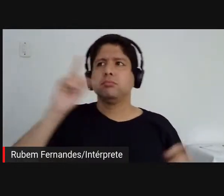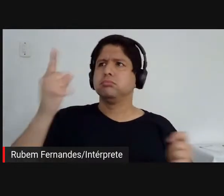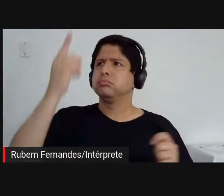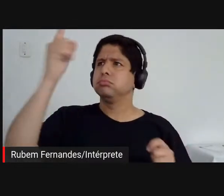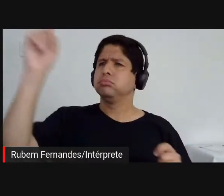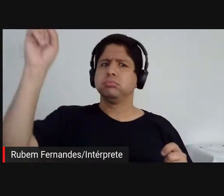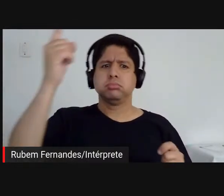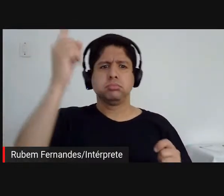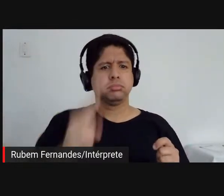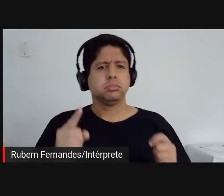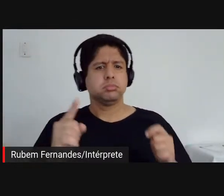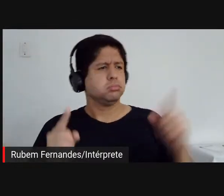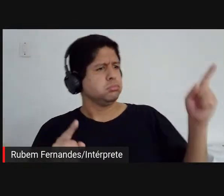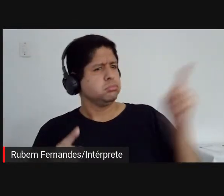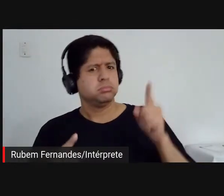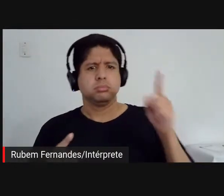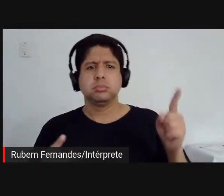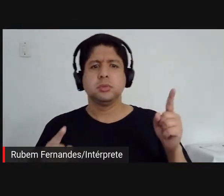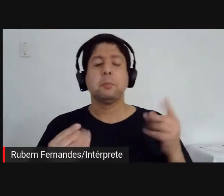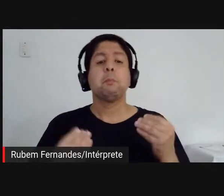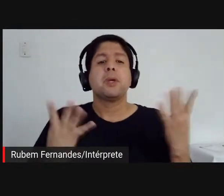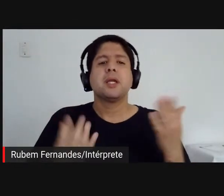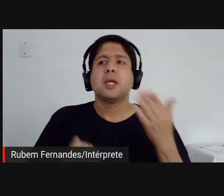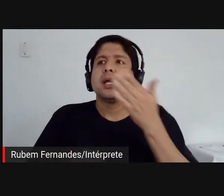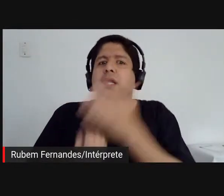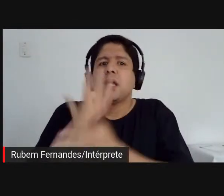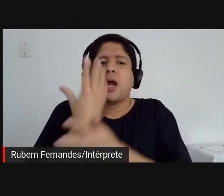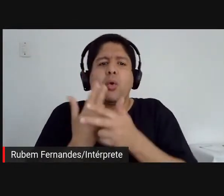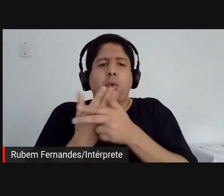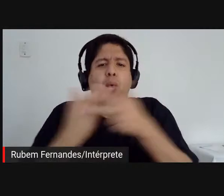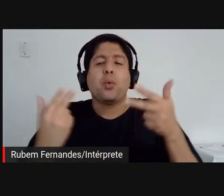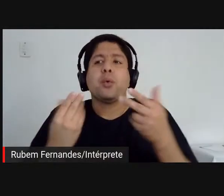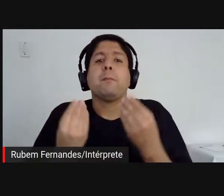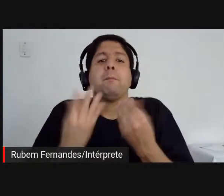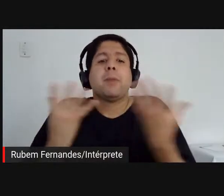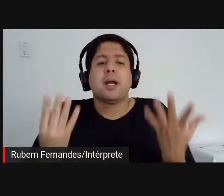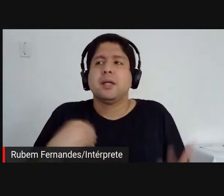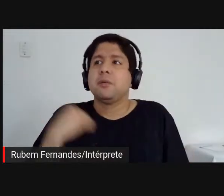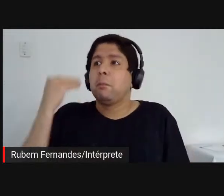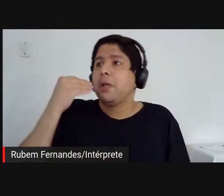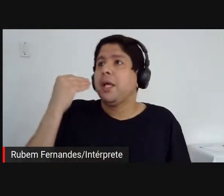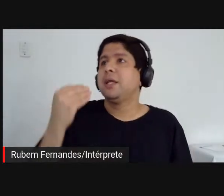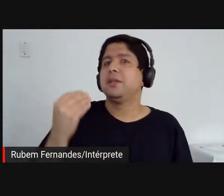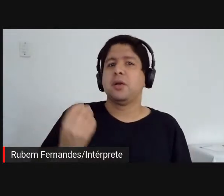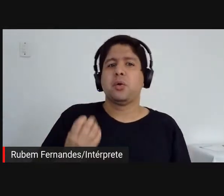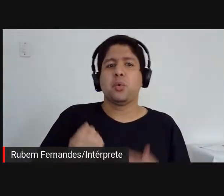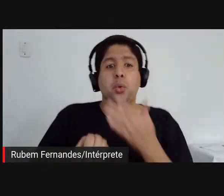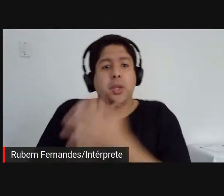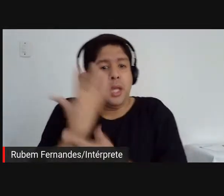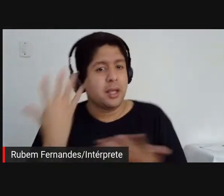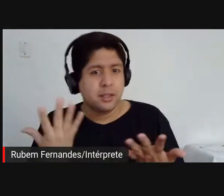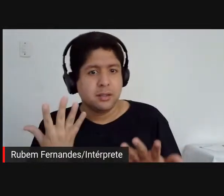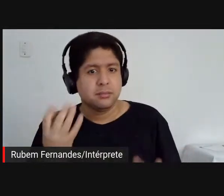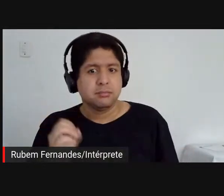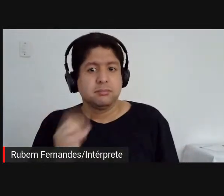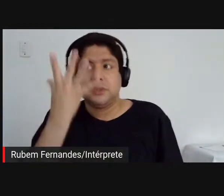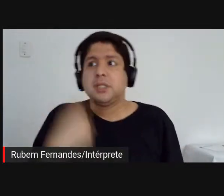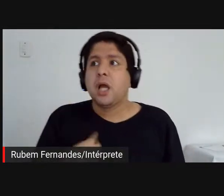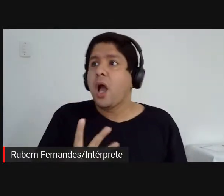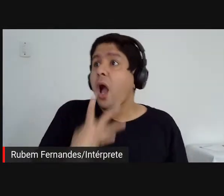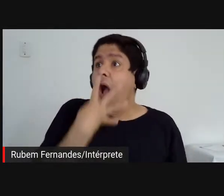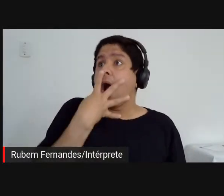contornos para que experiências aconteçam, para que maravilhamentos aconteçam, para que atravessamentos aconteçam, né?